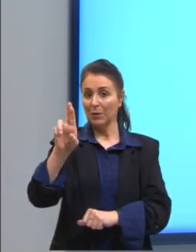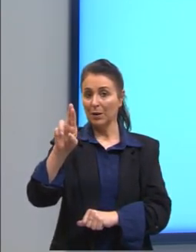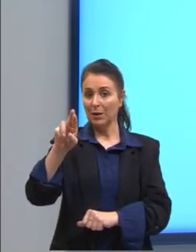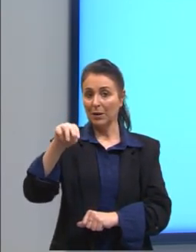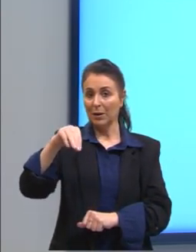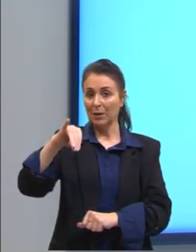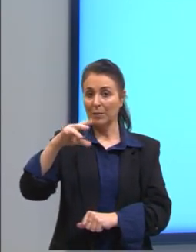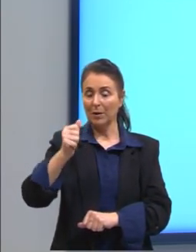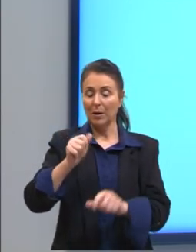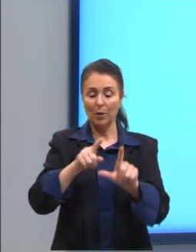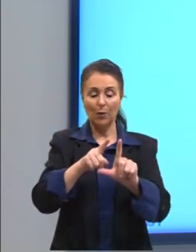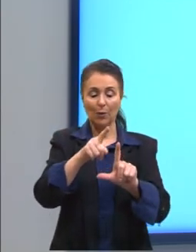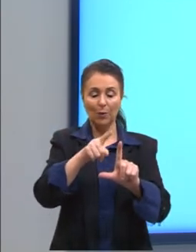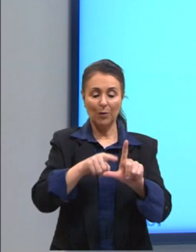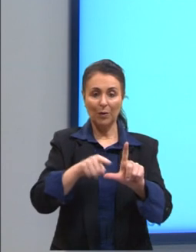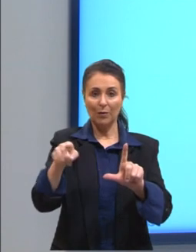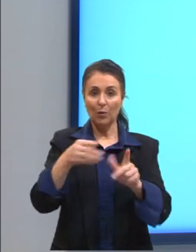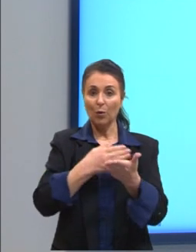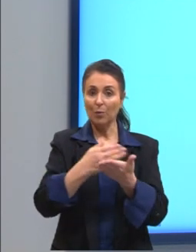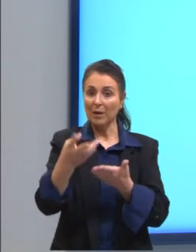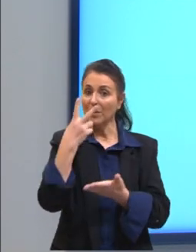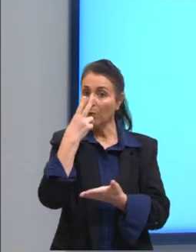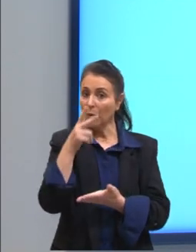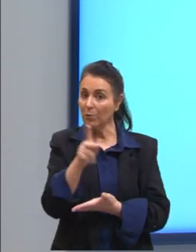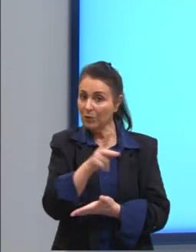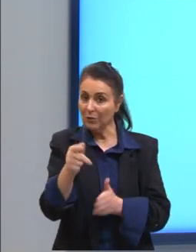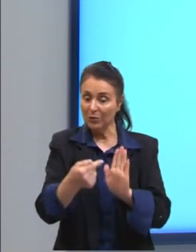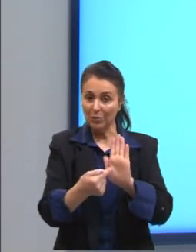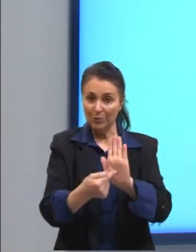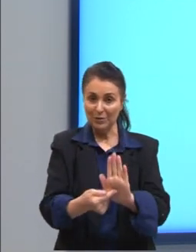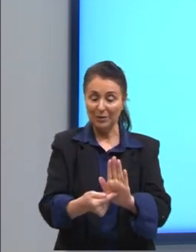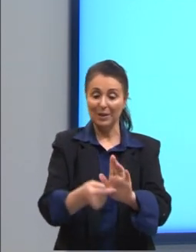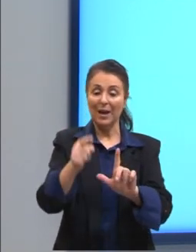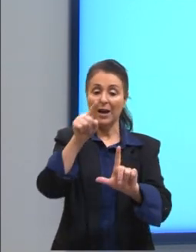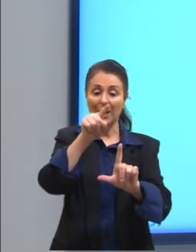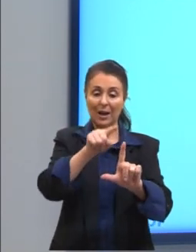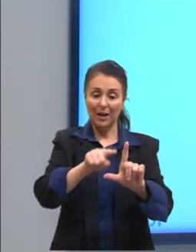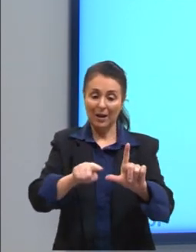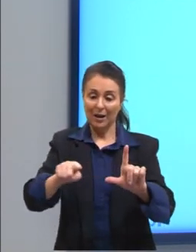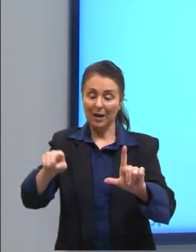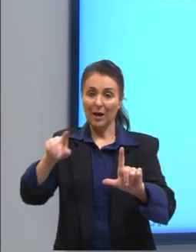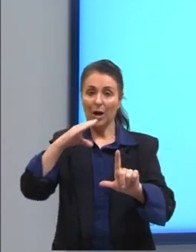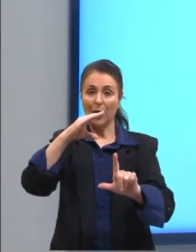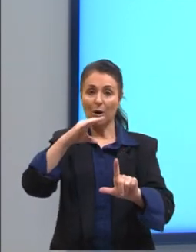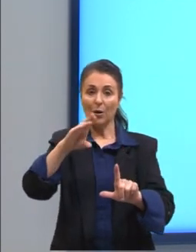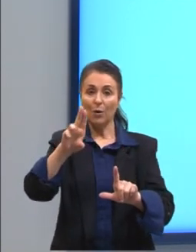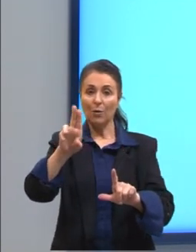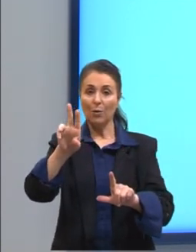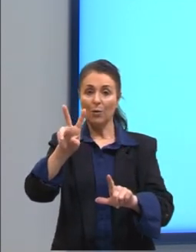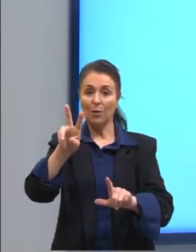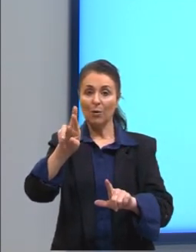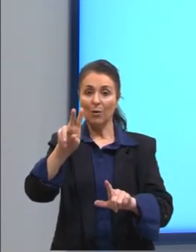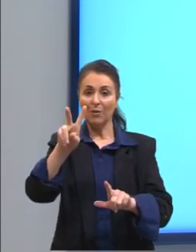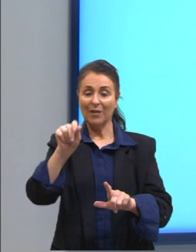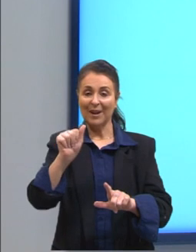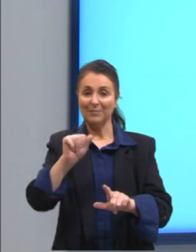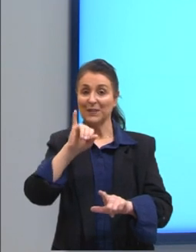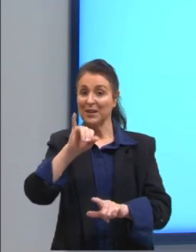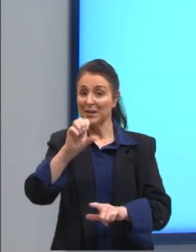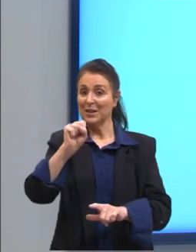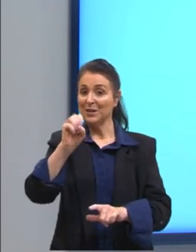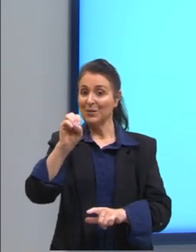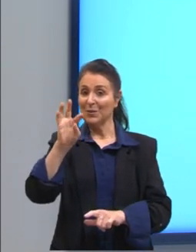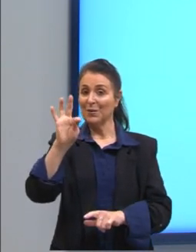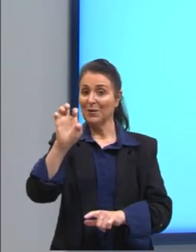acaba sendo dessa maneira aqui. E a gente chama essa curva de isoterma. E, claro, aqui eu